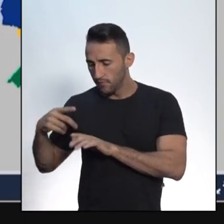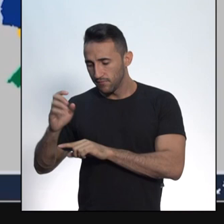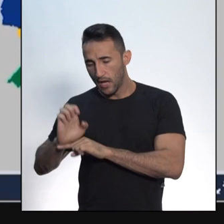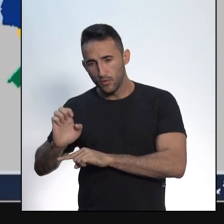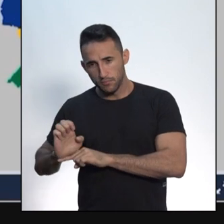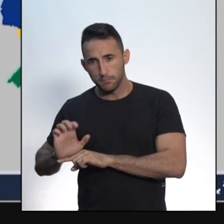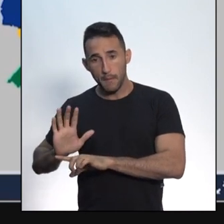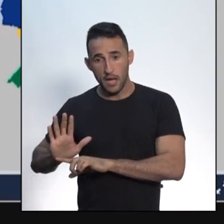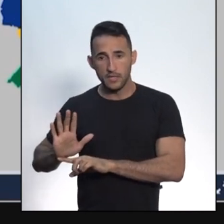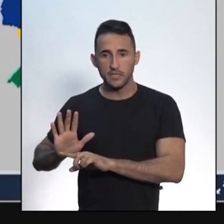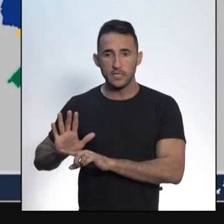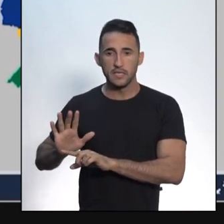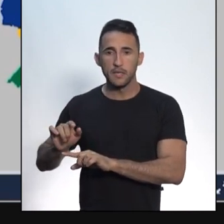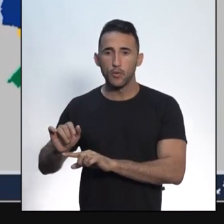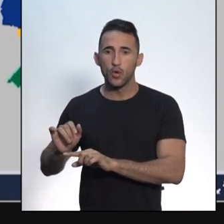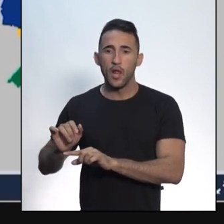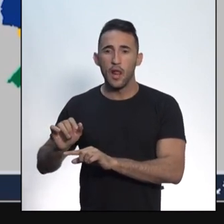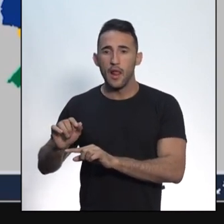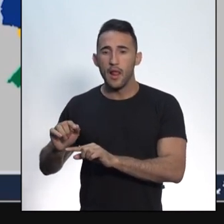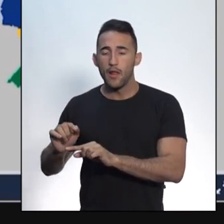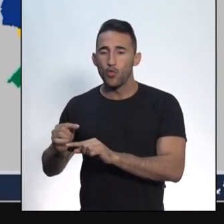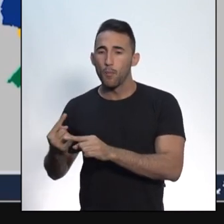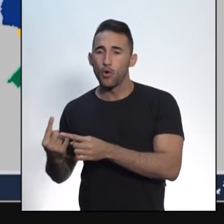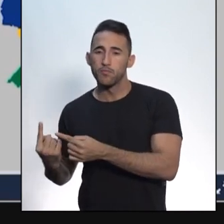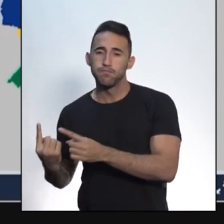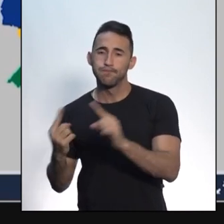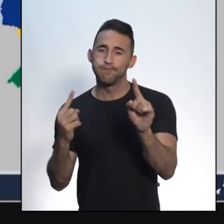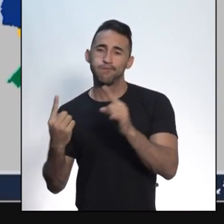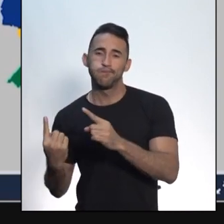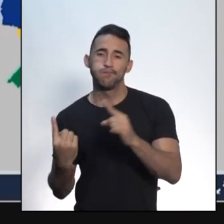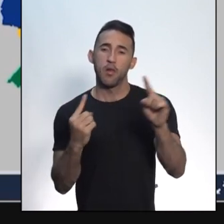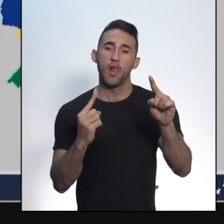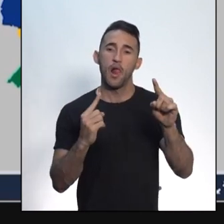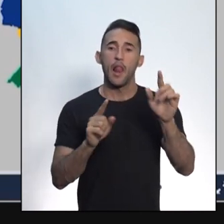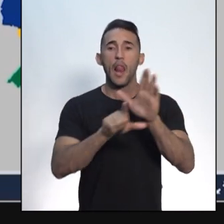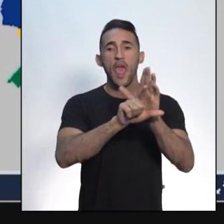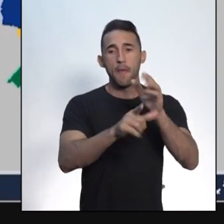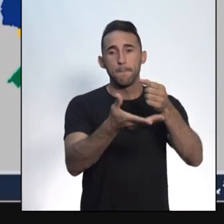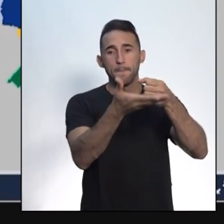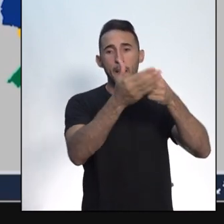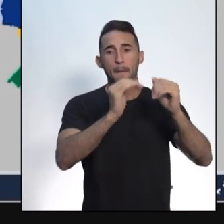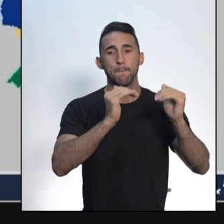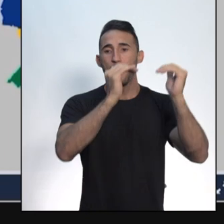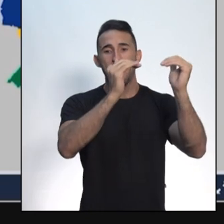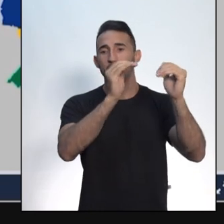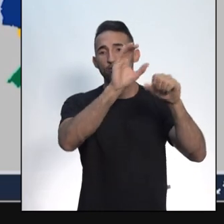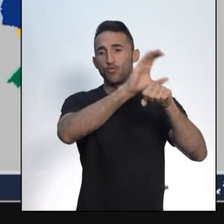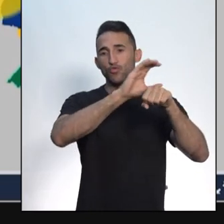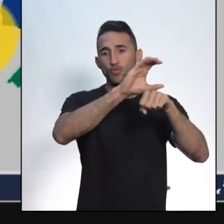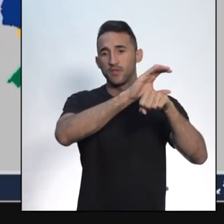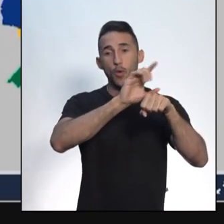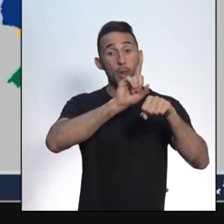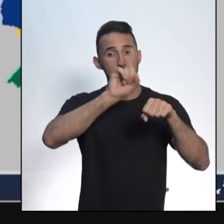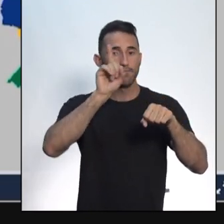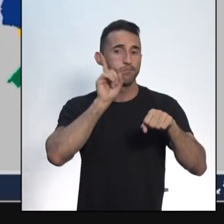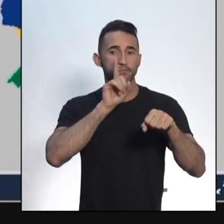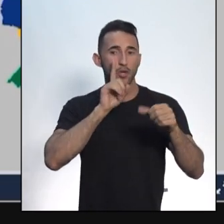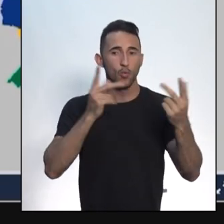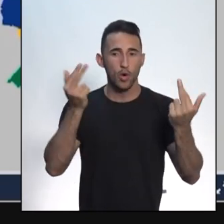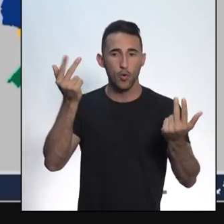mas essas leis não podem entrar em conflito com a lei máxima, que é a Constituição Federal.